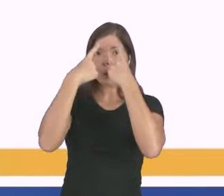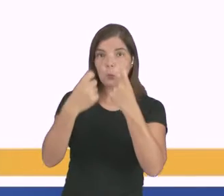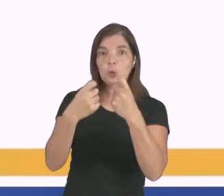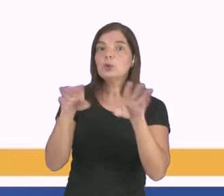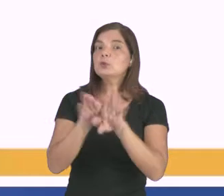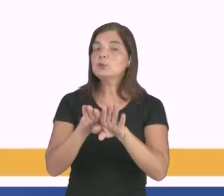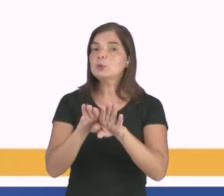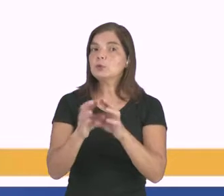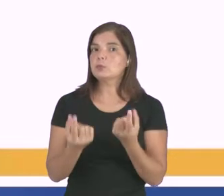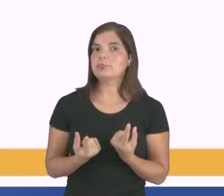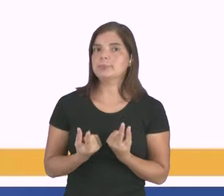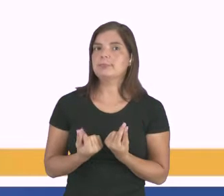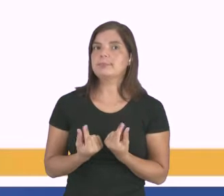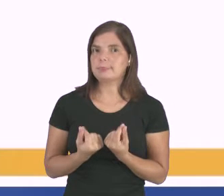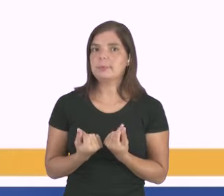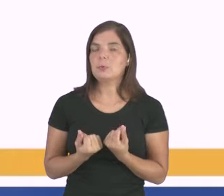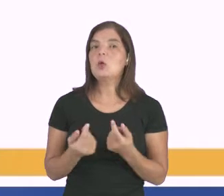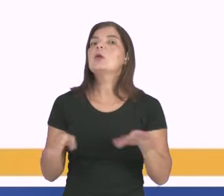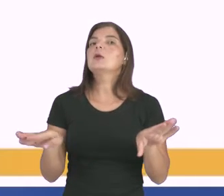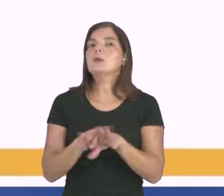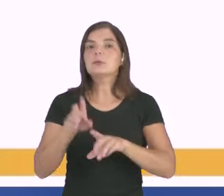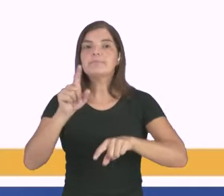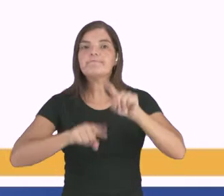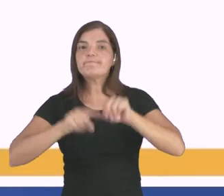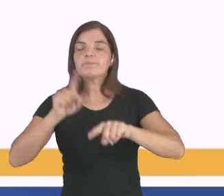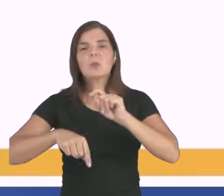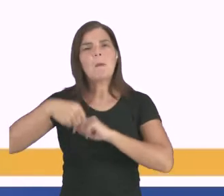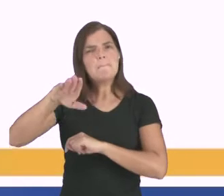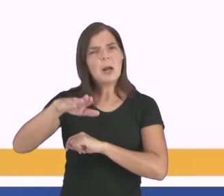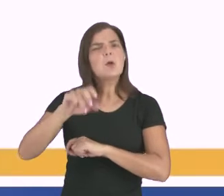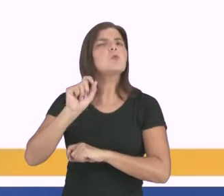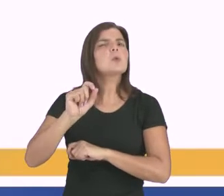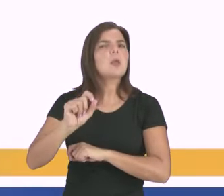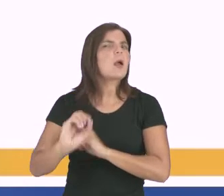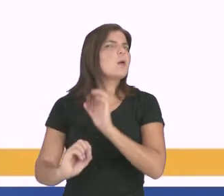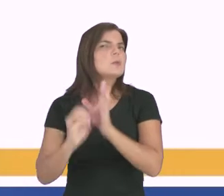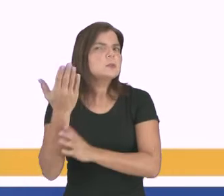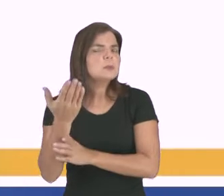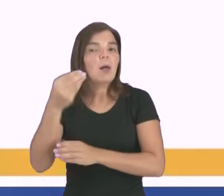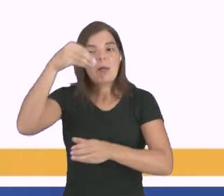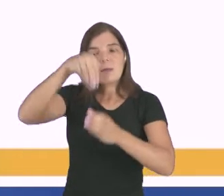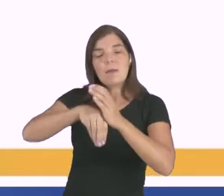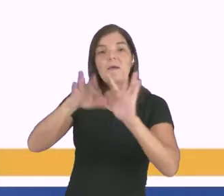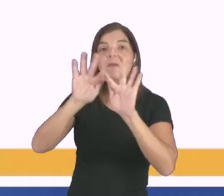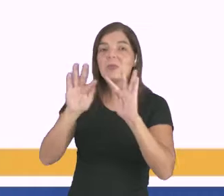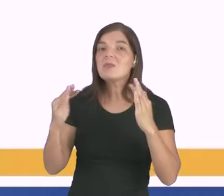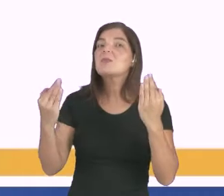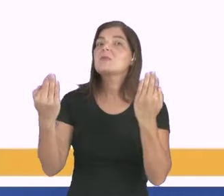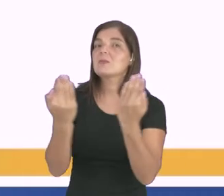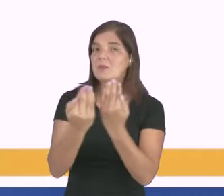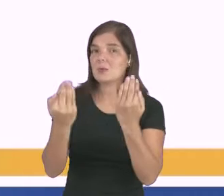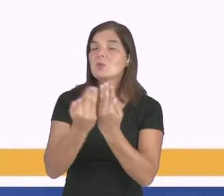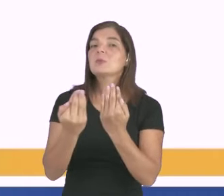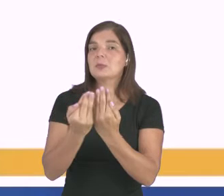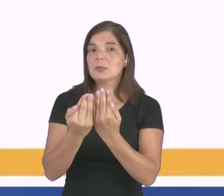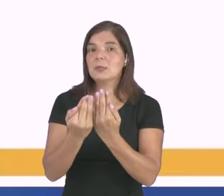ou material. É uma das ações mais praticadas pelos membros da família, devido aos problemas de locomoção ou de capacidade